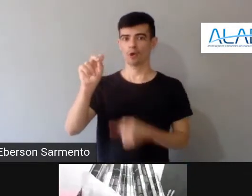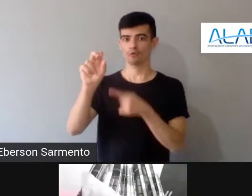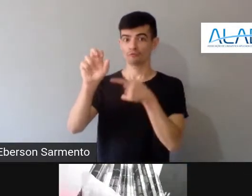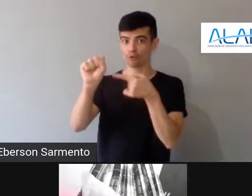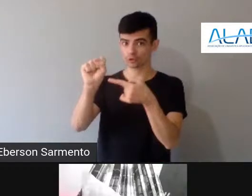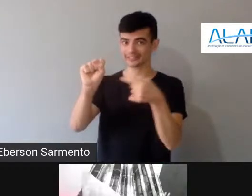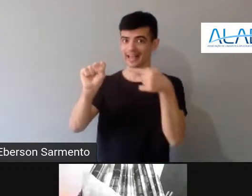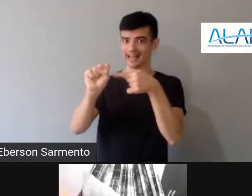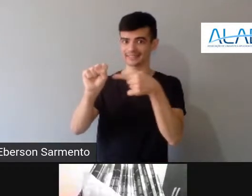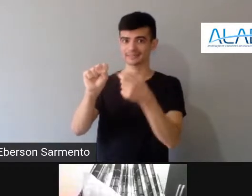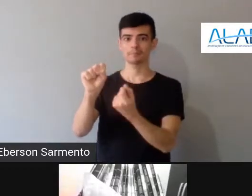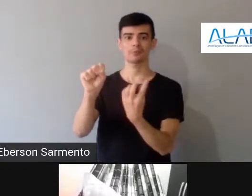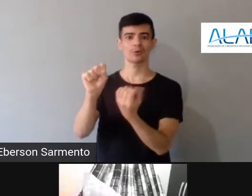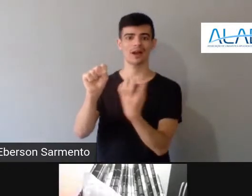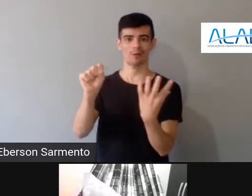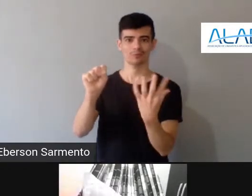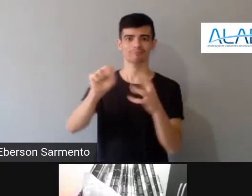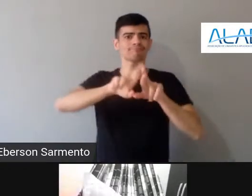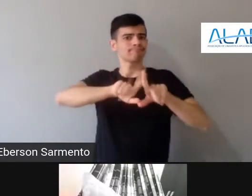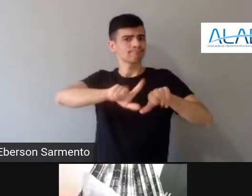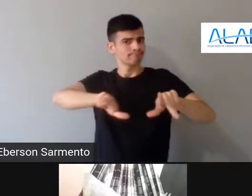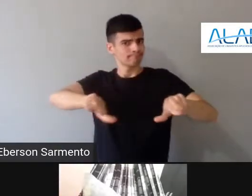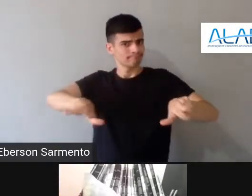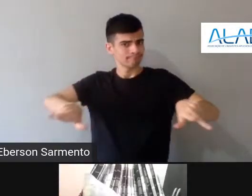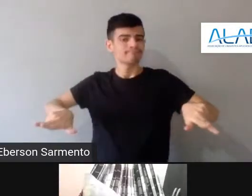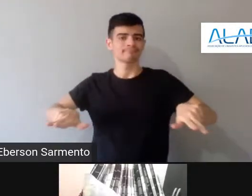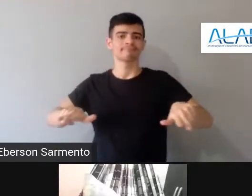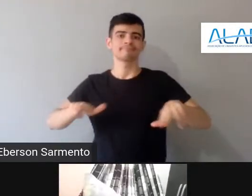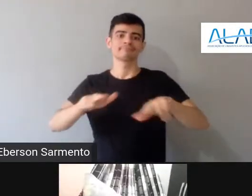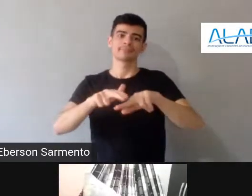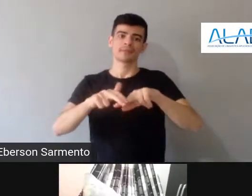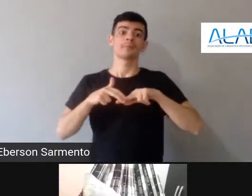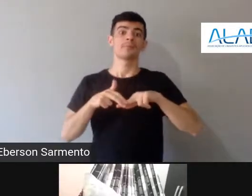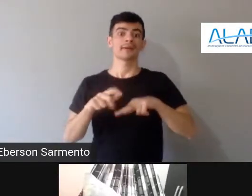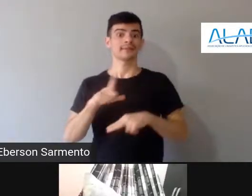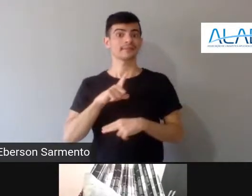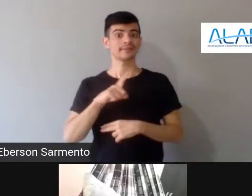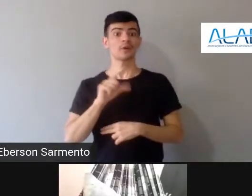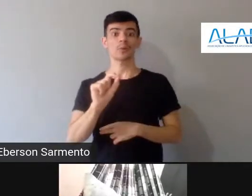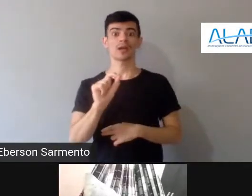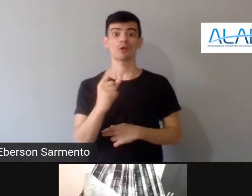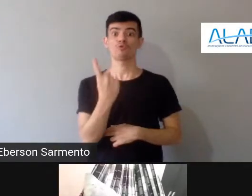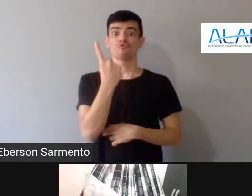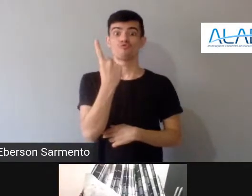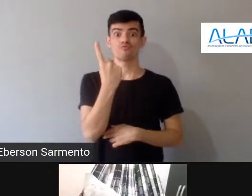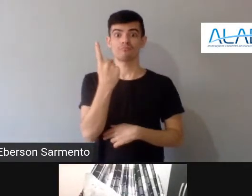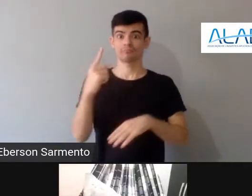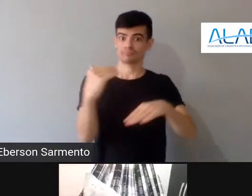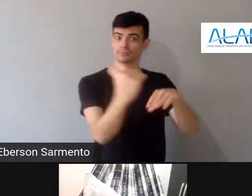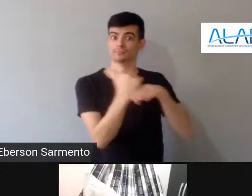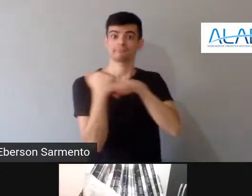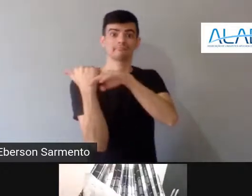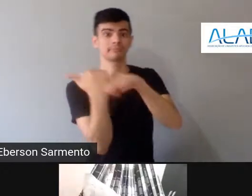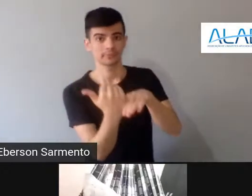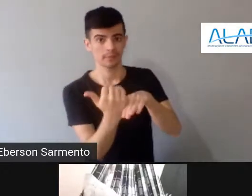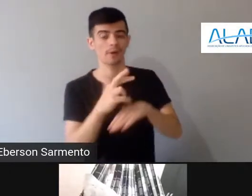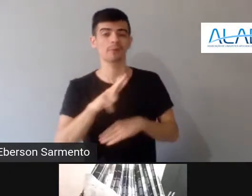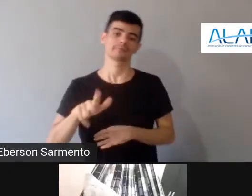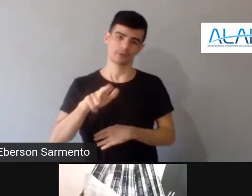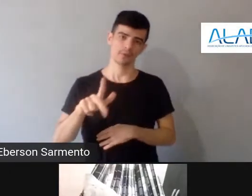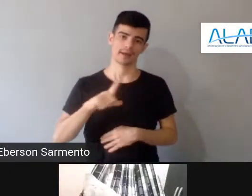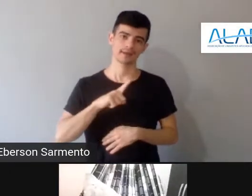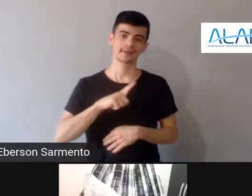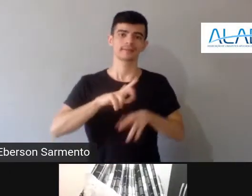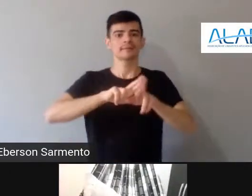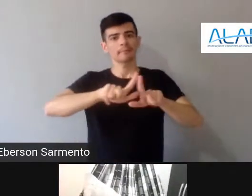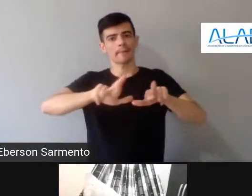adequado, um termo excelente, porque inclusive vai para além do mais amplo, que é uma proposta ainda